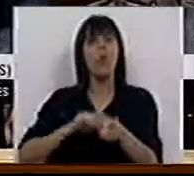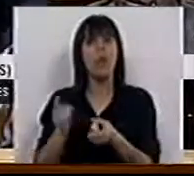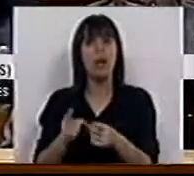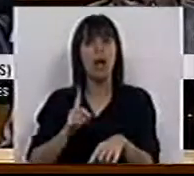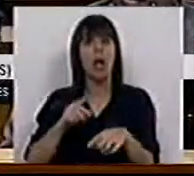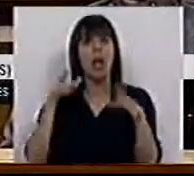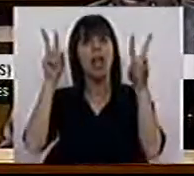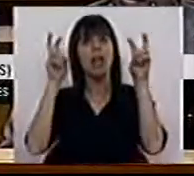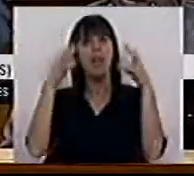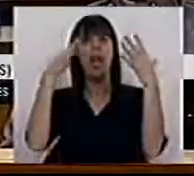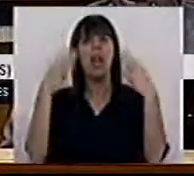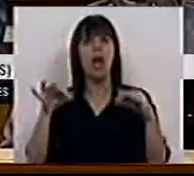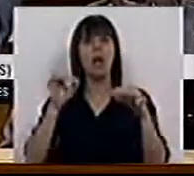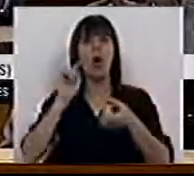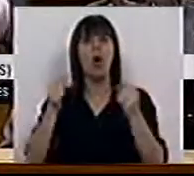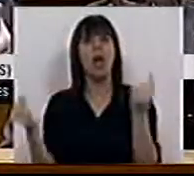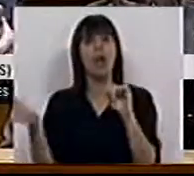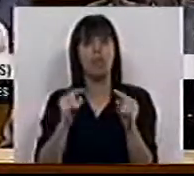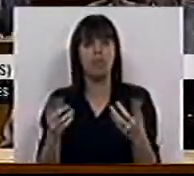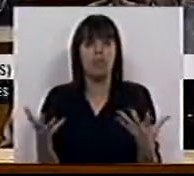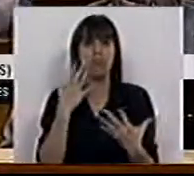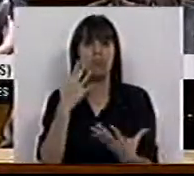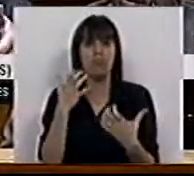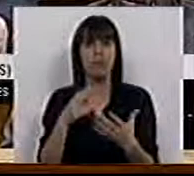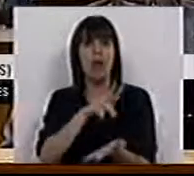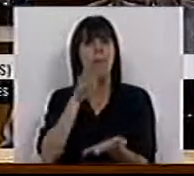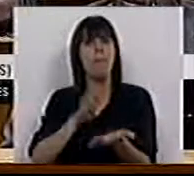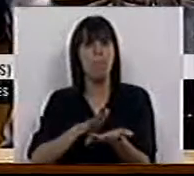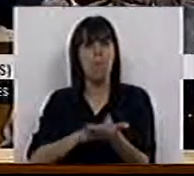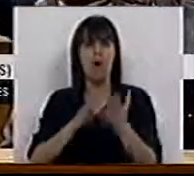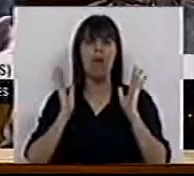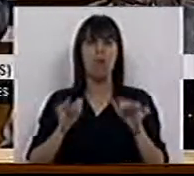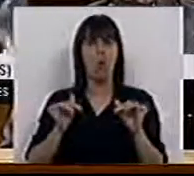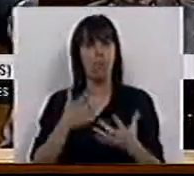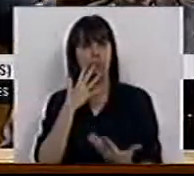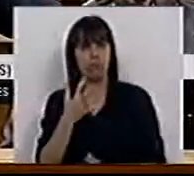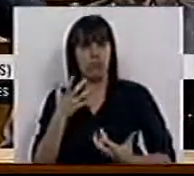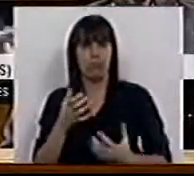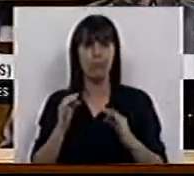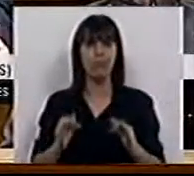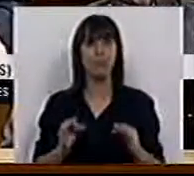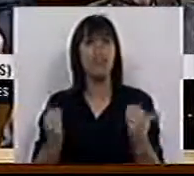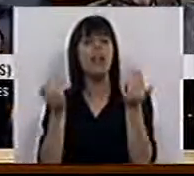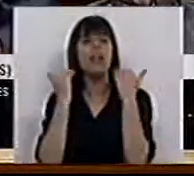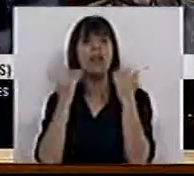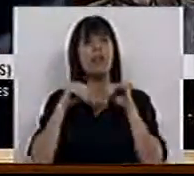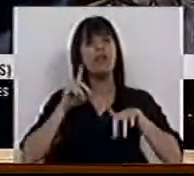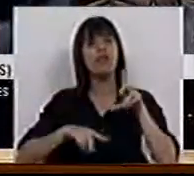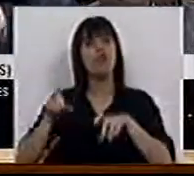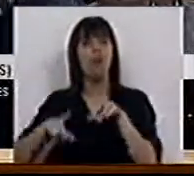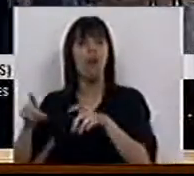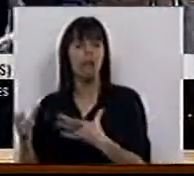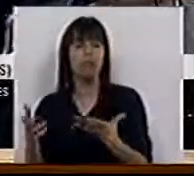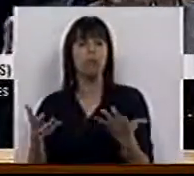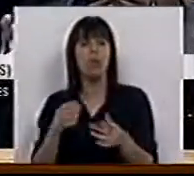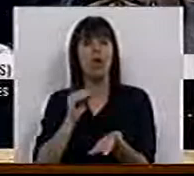o tema natural do debate. Como é evidente, está aprovado e hoje consolidado através de informação estatística,